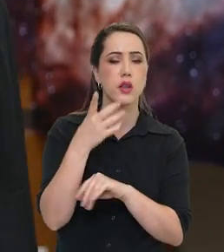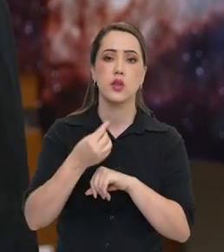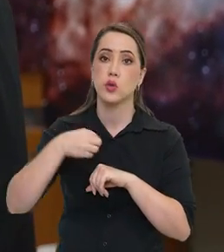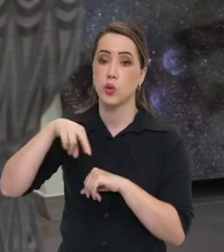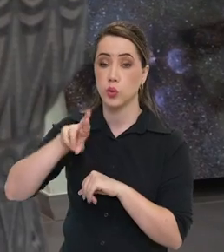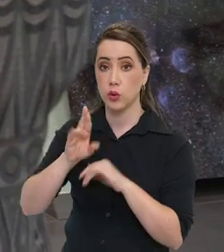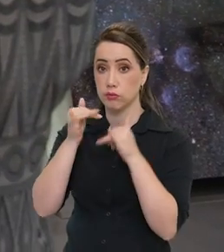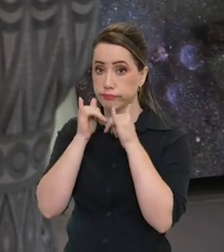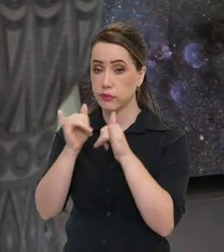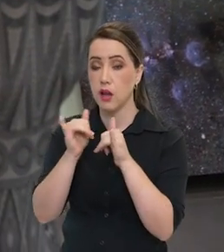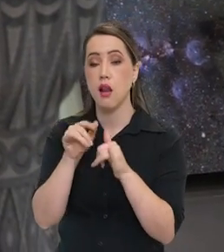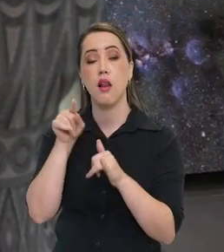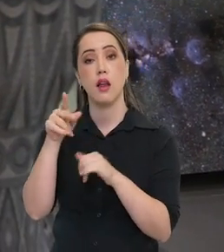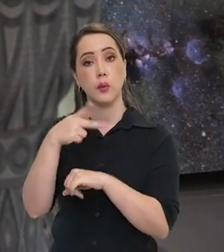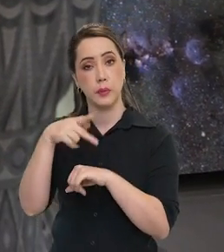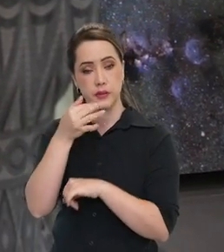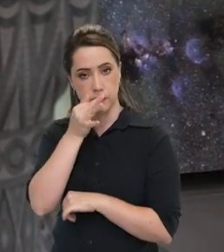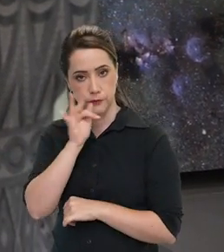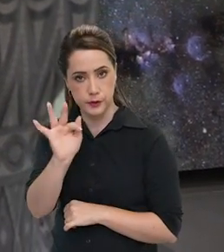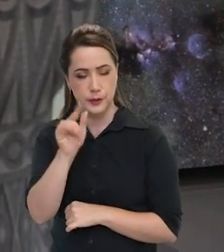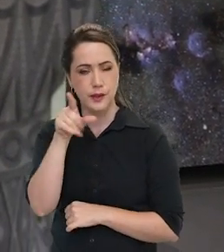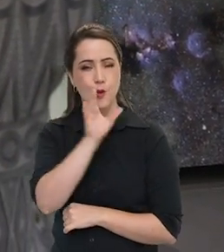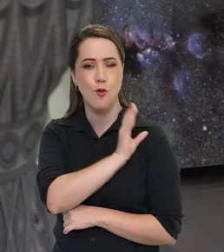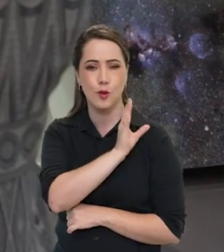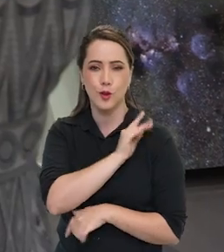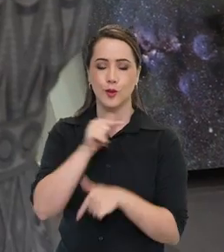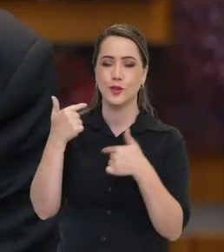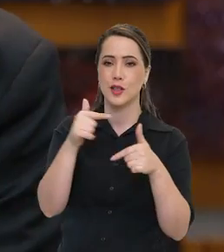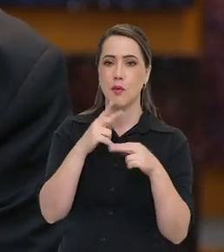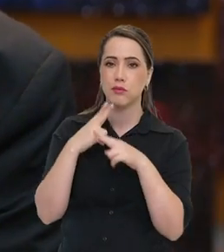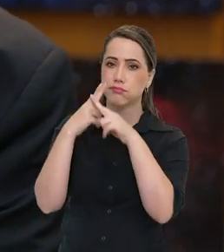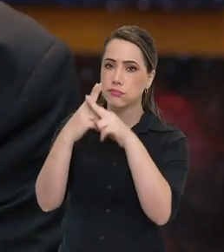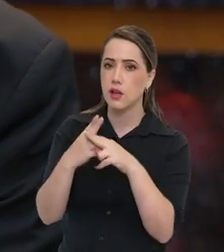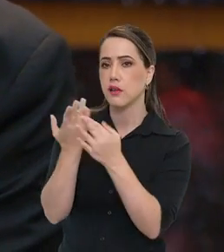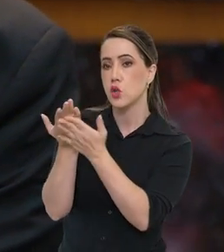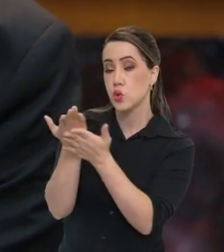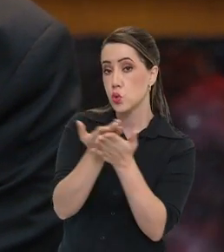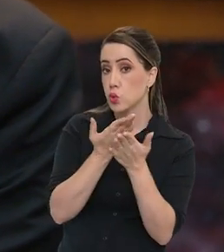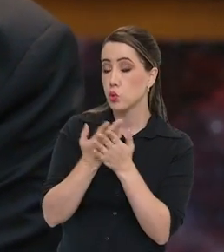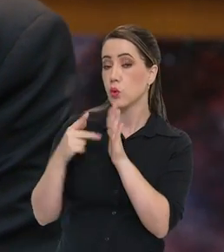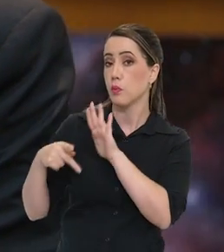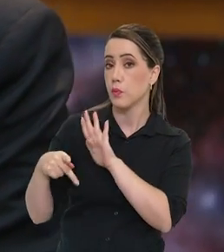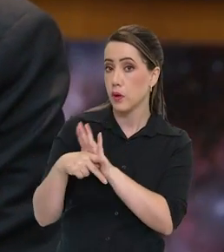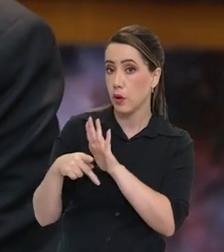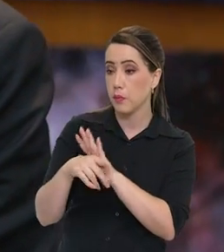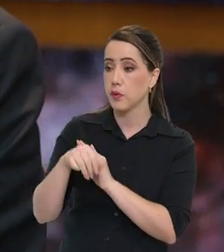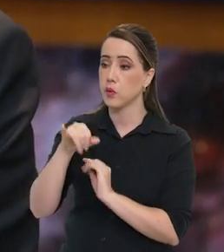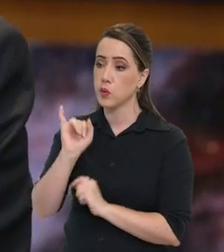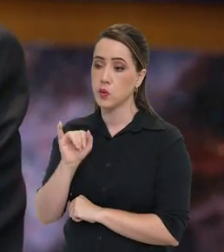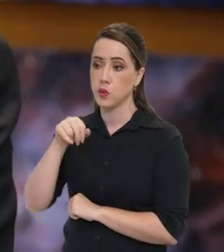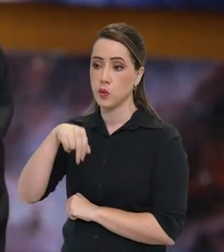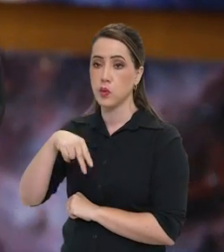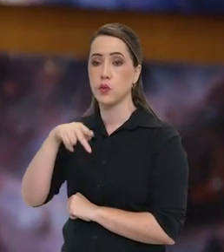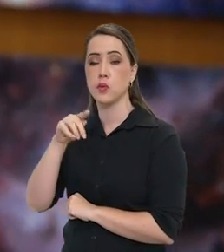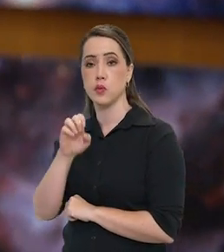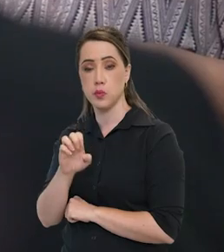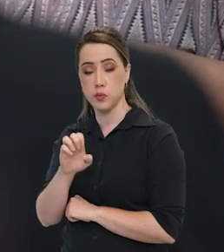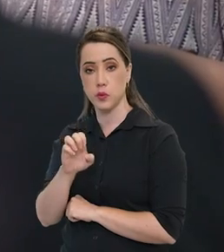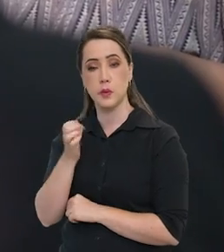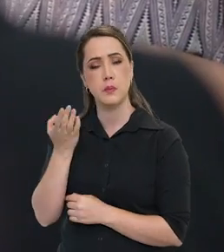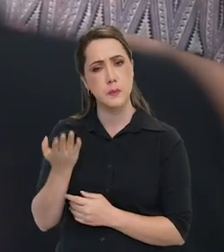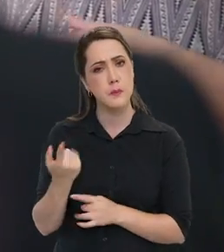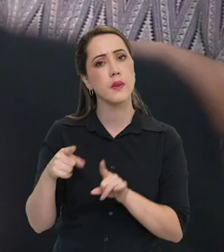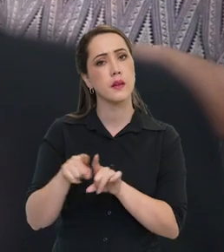doutorado em Eletrônica na França, foi coordenador do Programa de Satélites Científicos do Instituto Nacional de Pesquisas